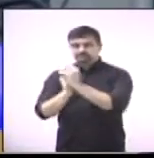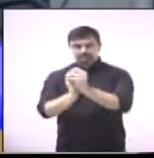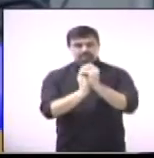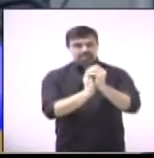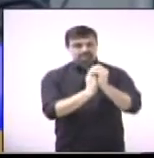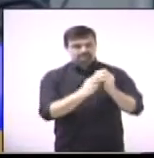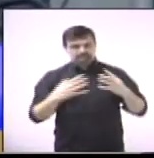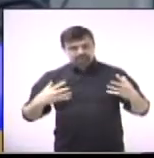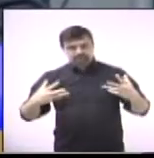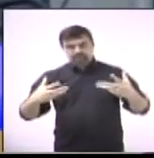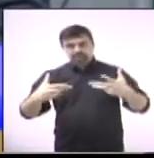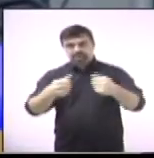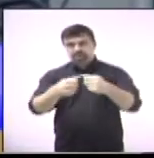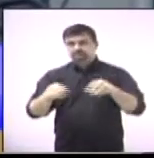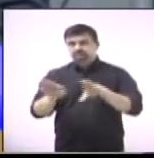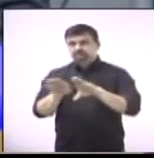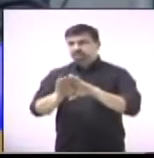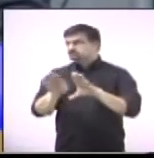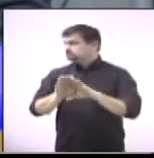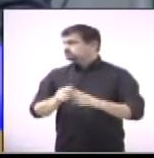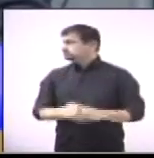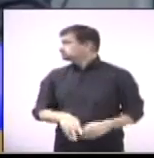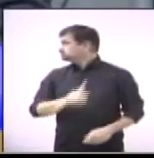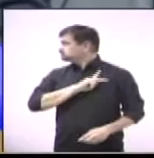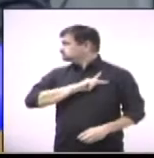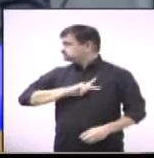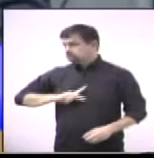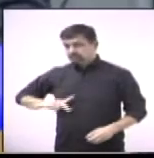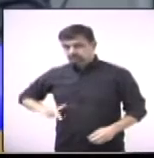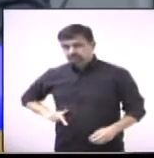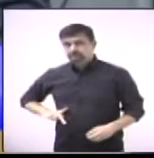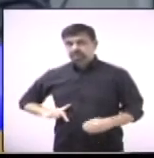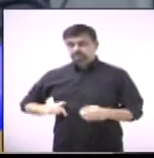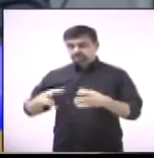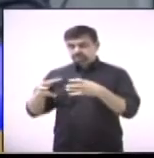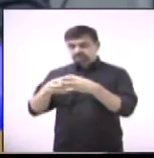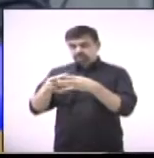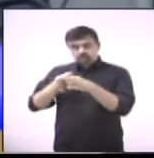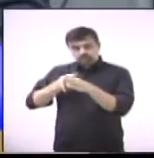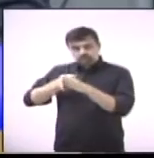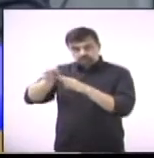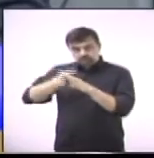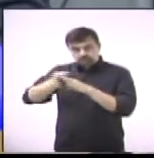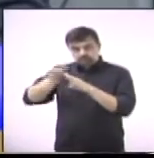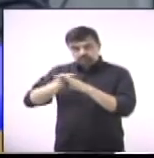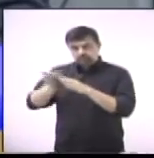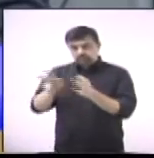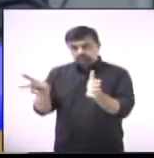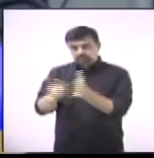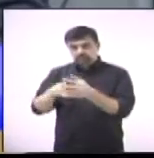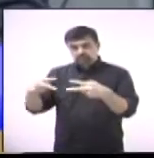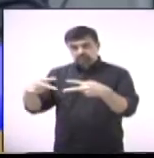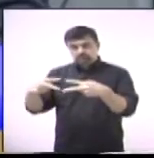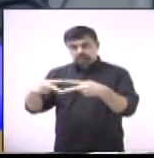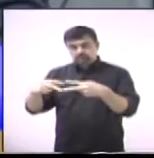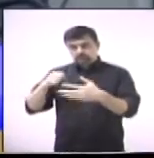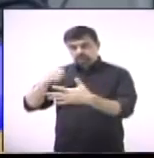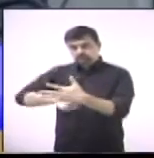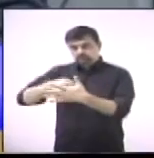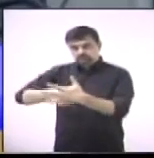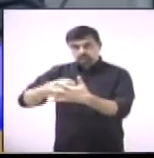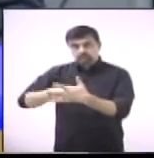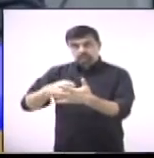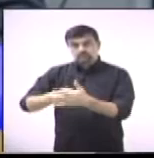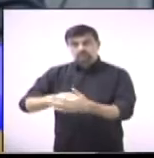também o presidente do Conselho Municipal de Defesa dos